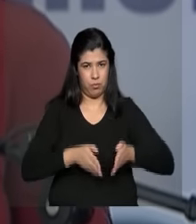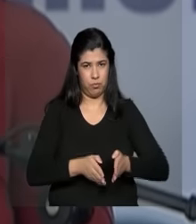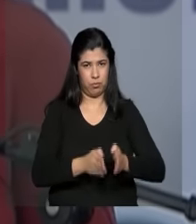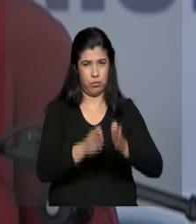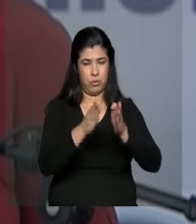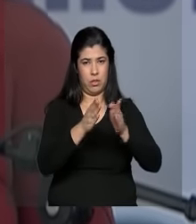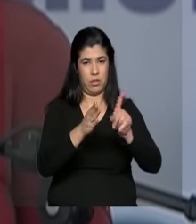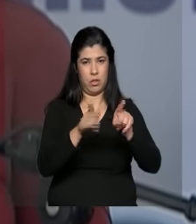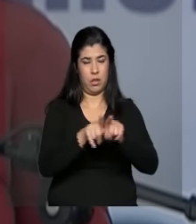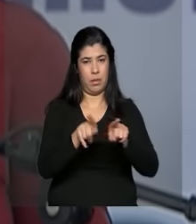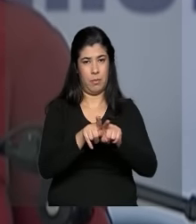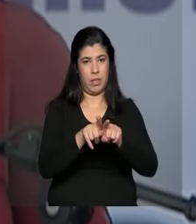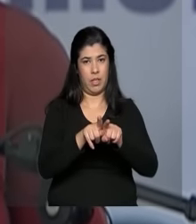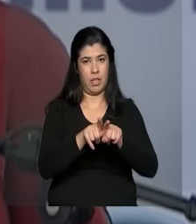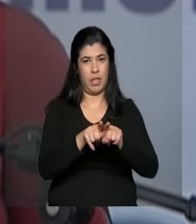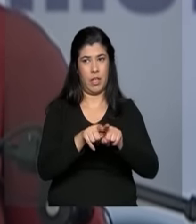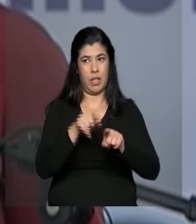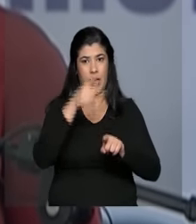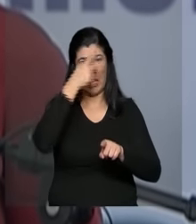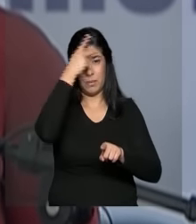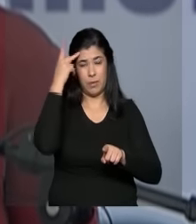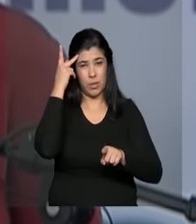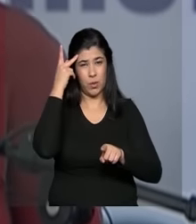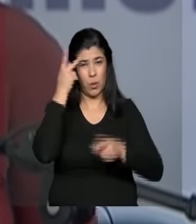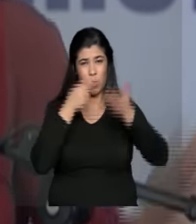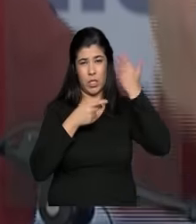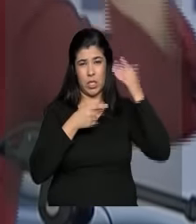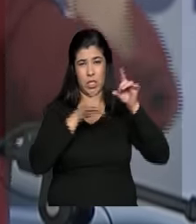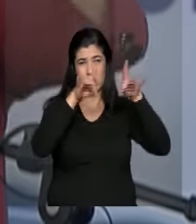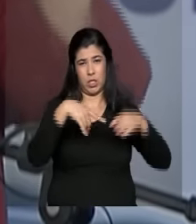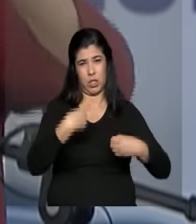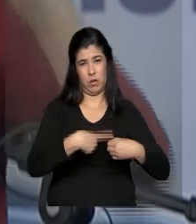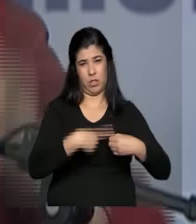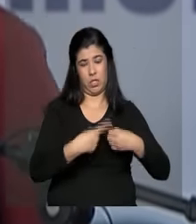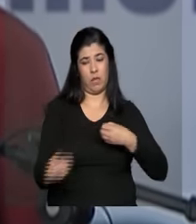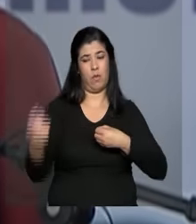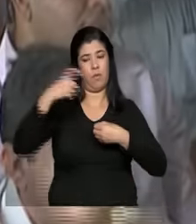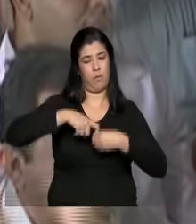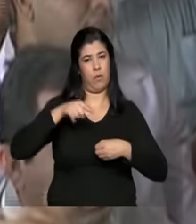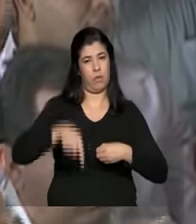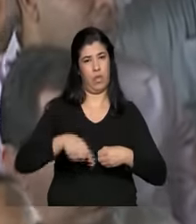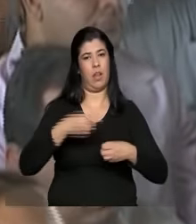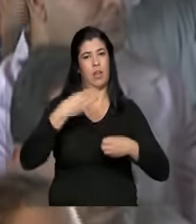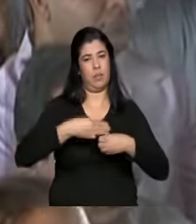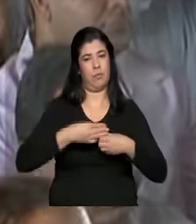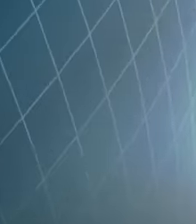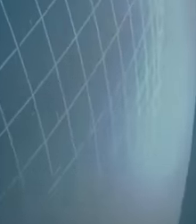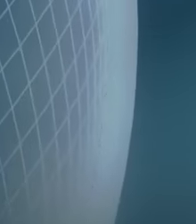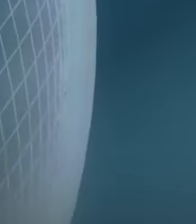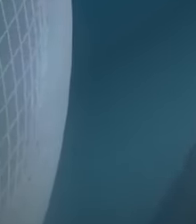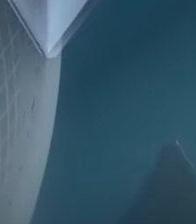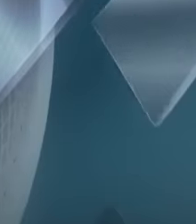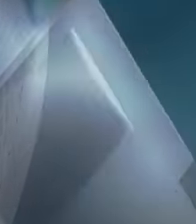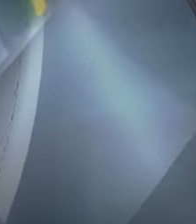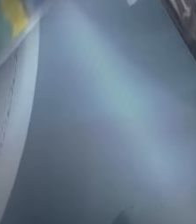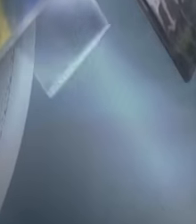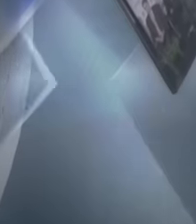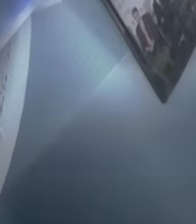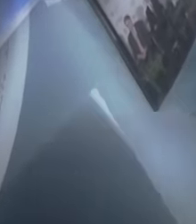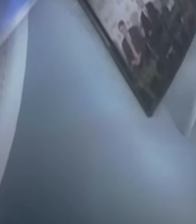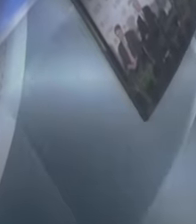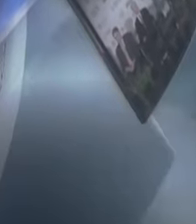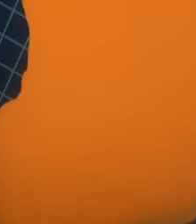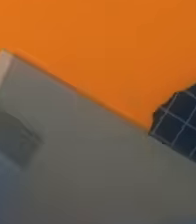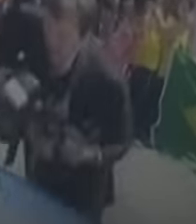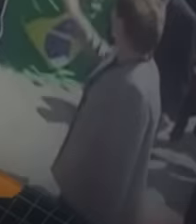traz os nordestinos que saíram daqui de volta para as suas terras. Música